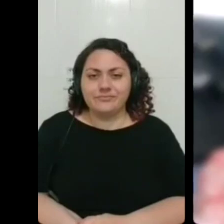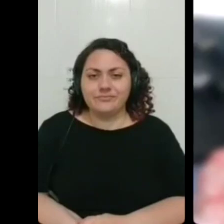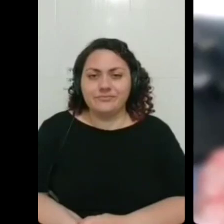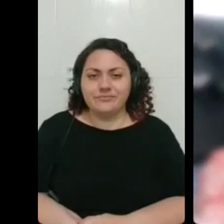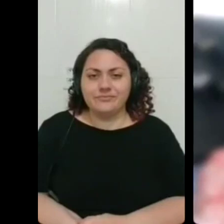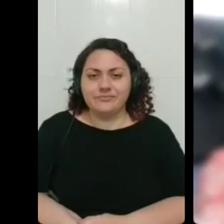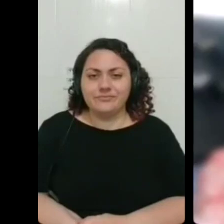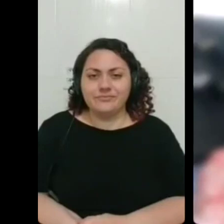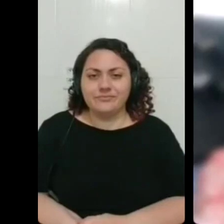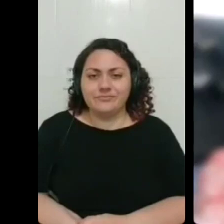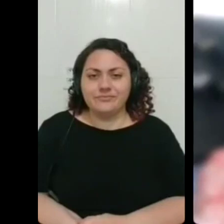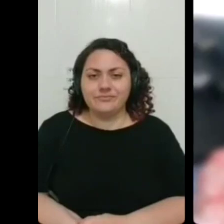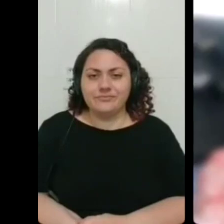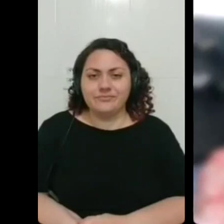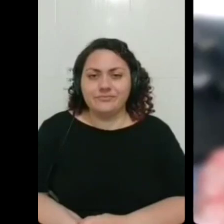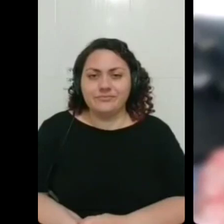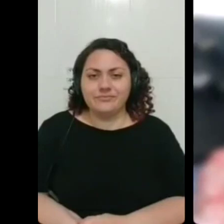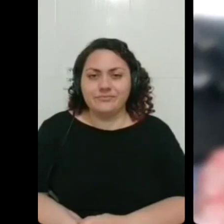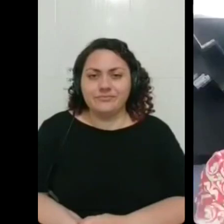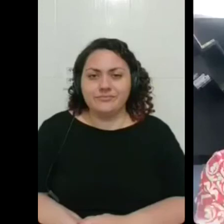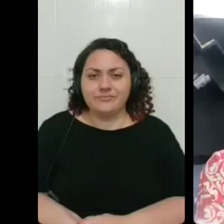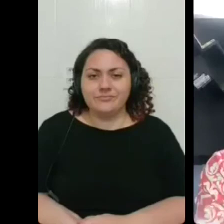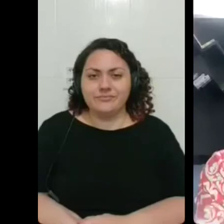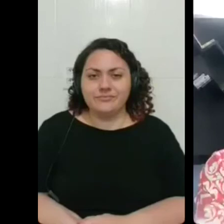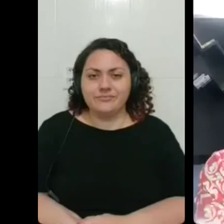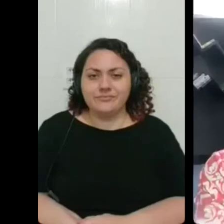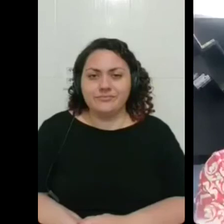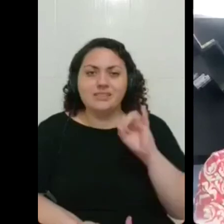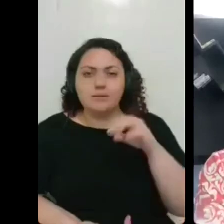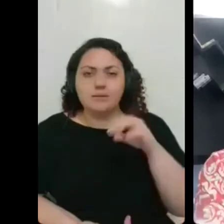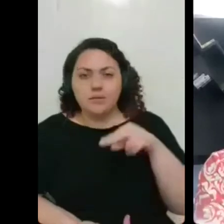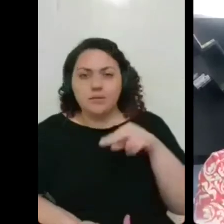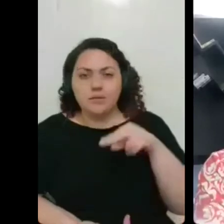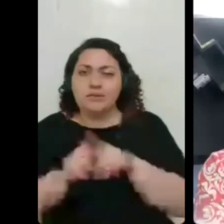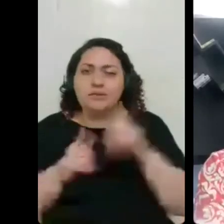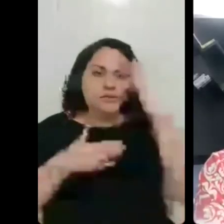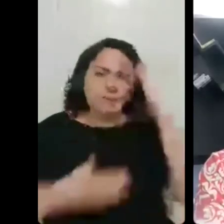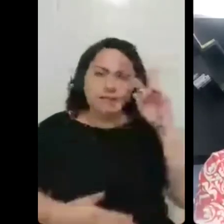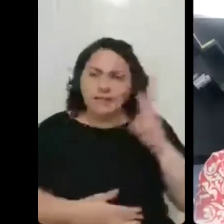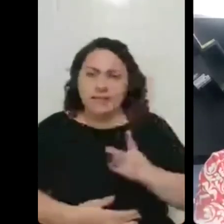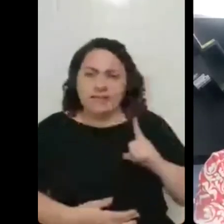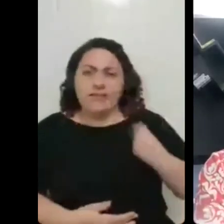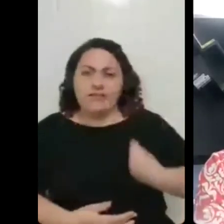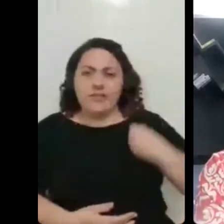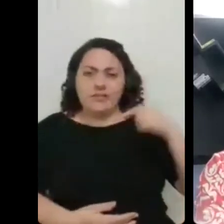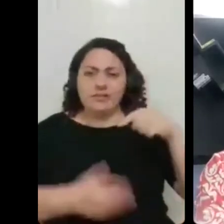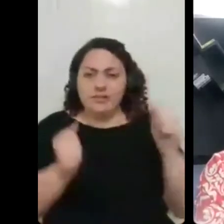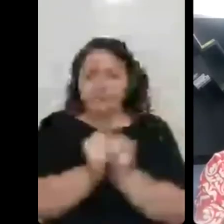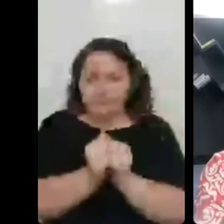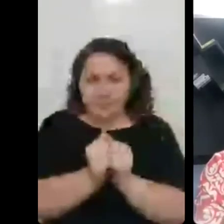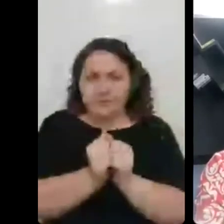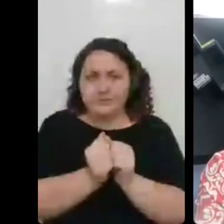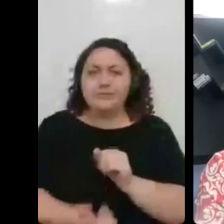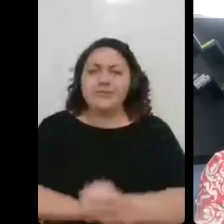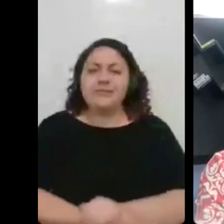obrigada Isadora obrigada Simone obrigada Vanise por estar aqui conosco é deixo